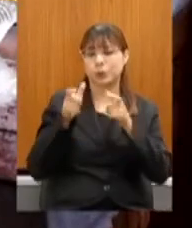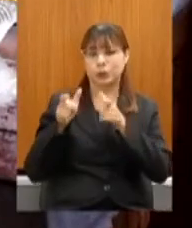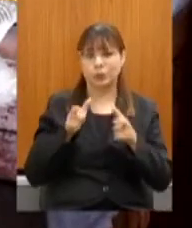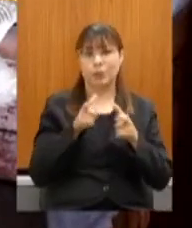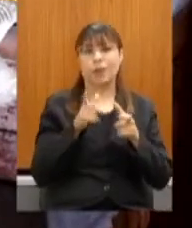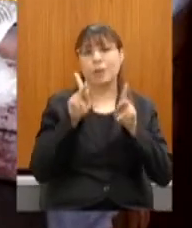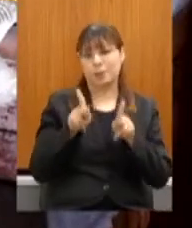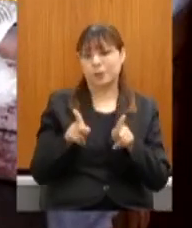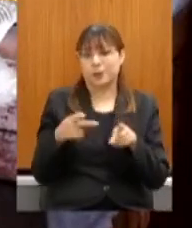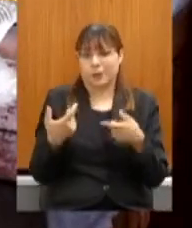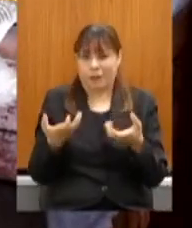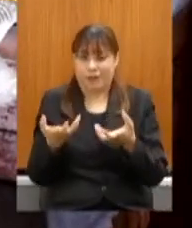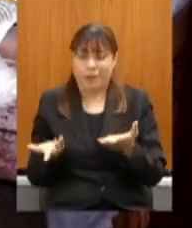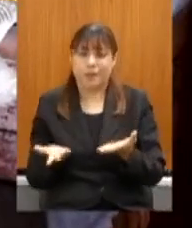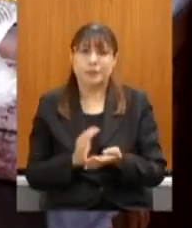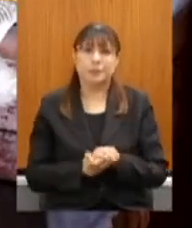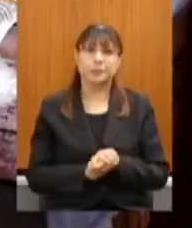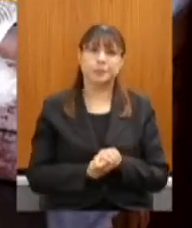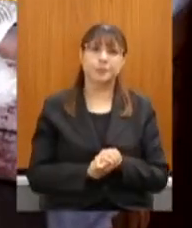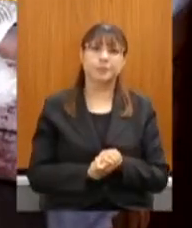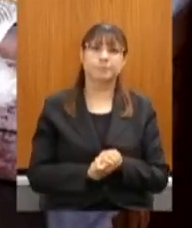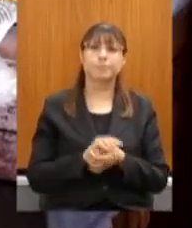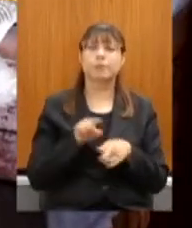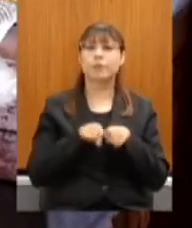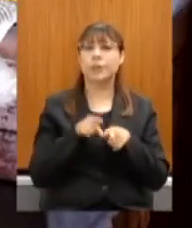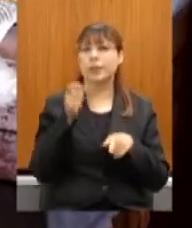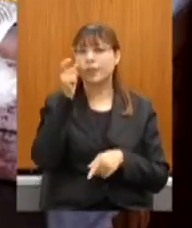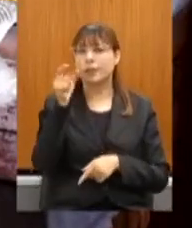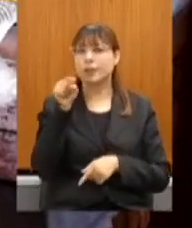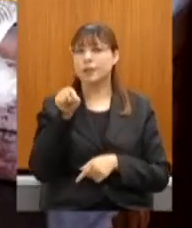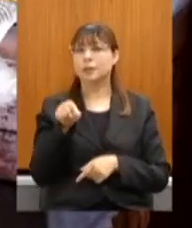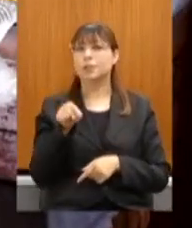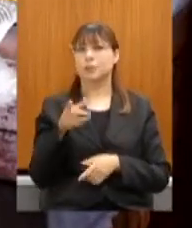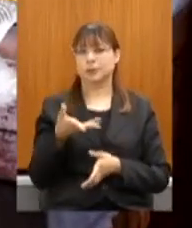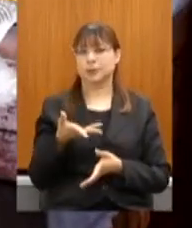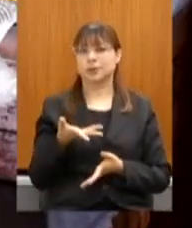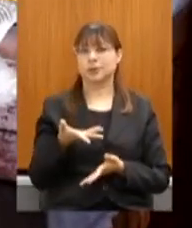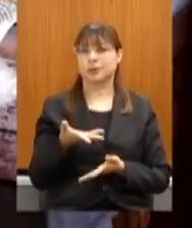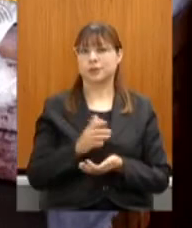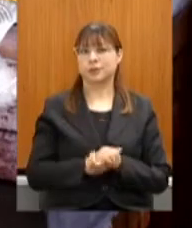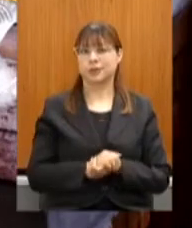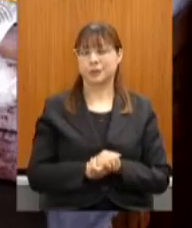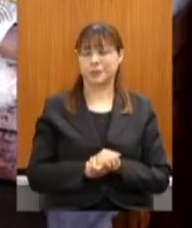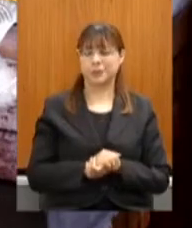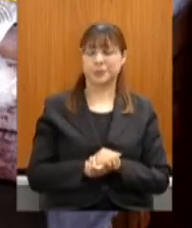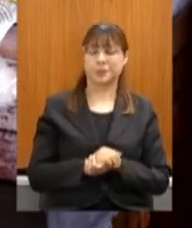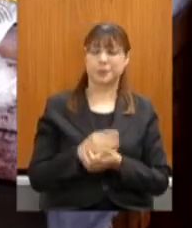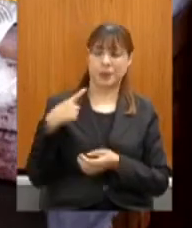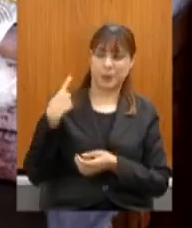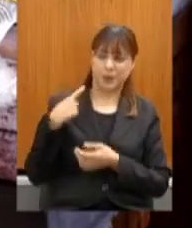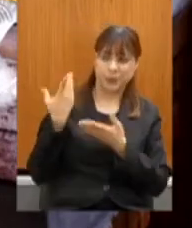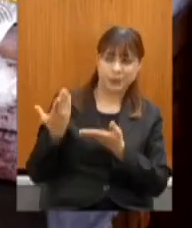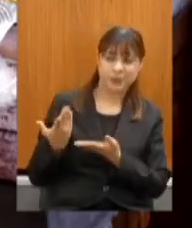Esse é um caso muito interessante, deputado Bosco e o meu historiador, professor Cleiton.